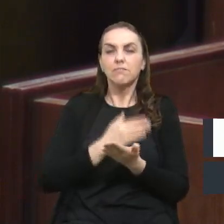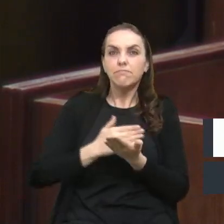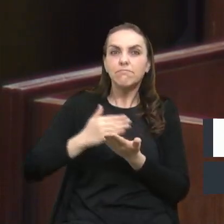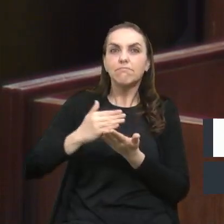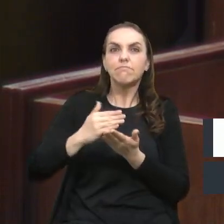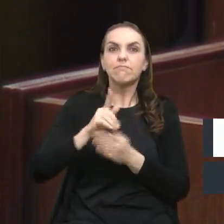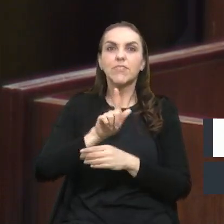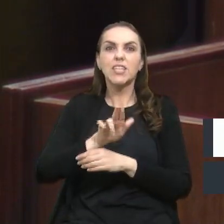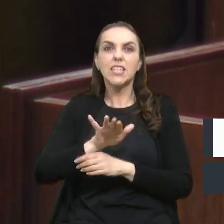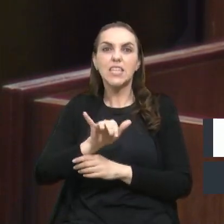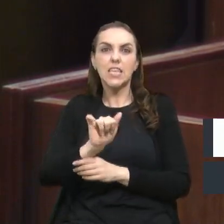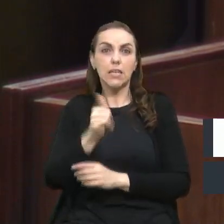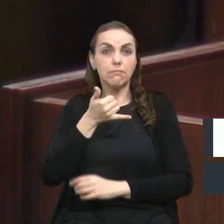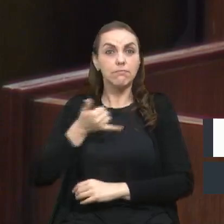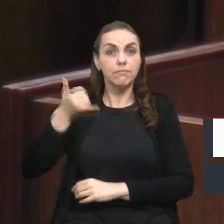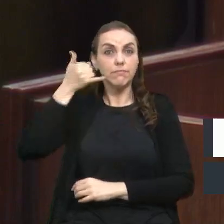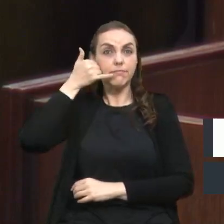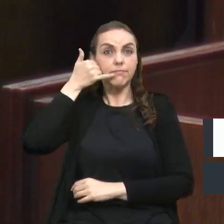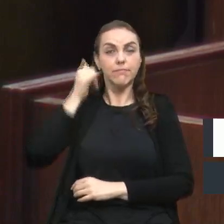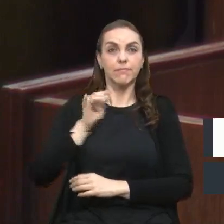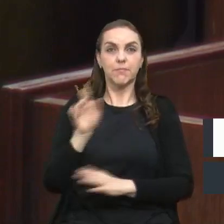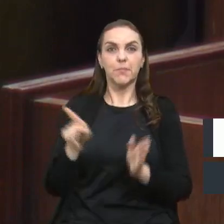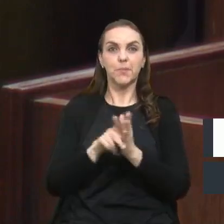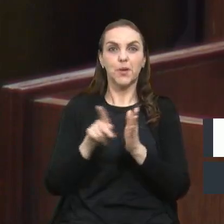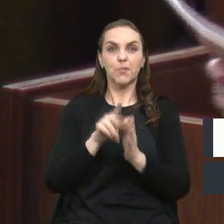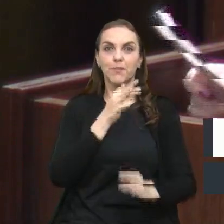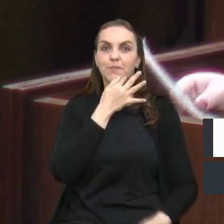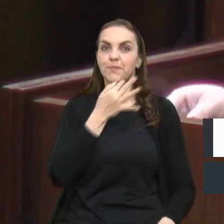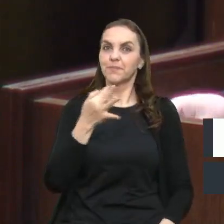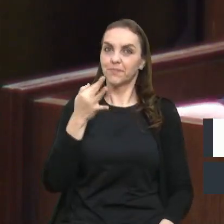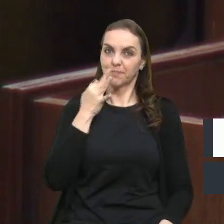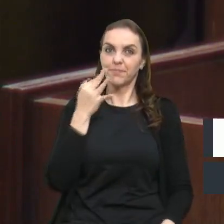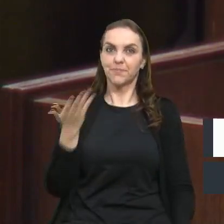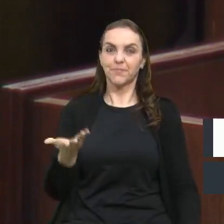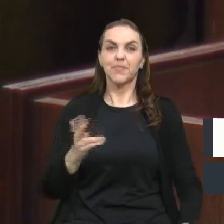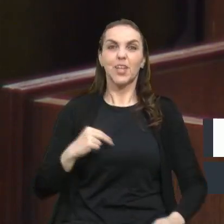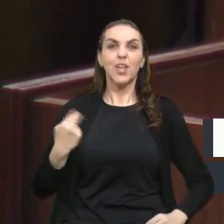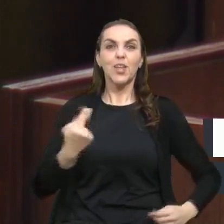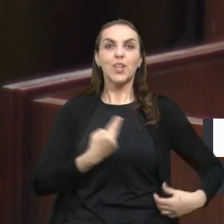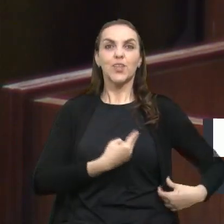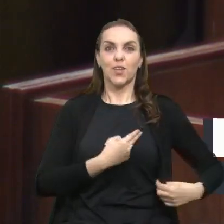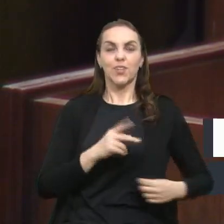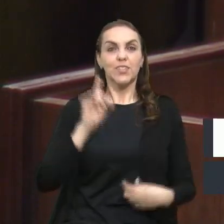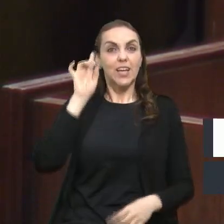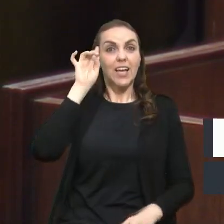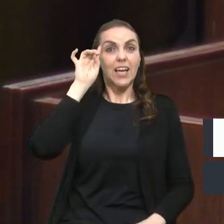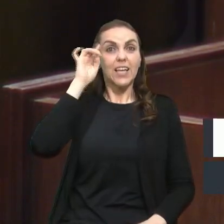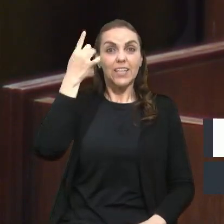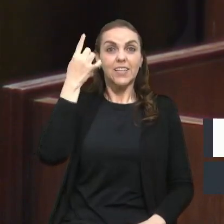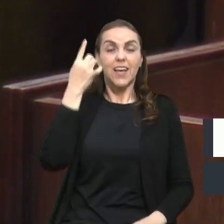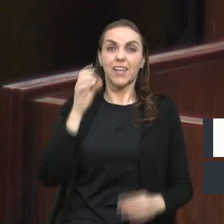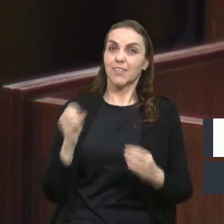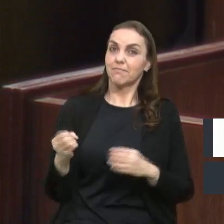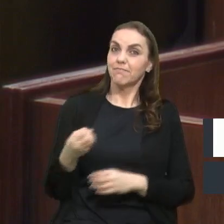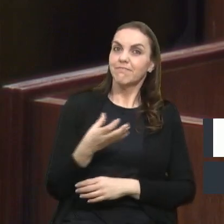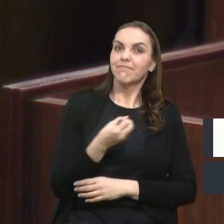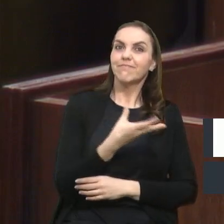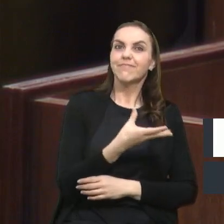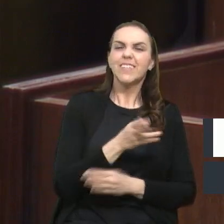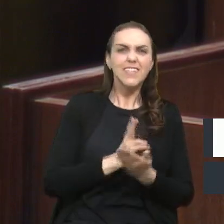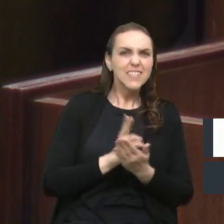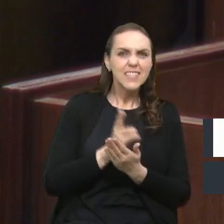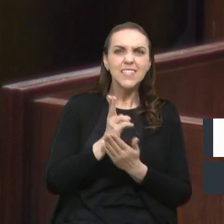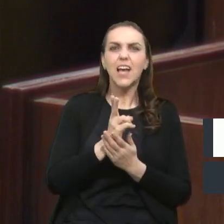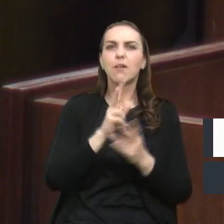o guia telefônico de Forqueta. E nós, com a ideia de inovar e sempre ser